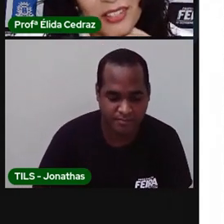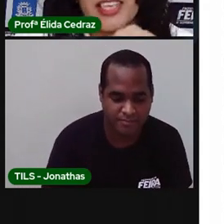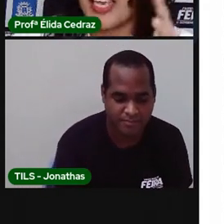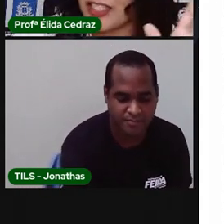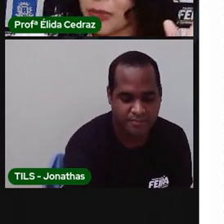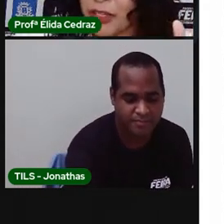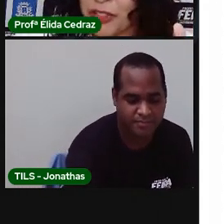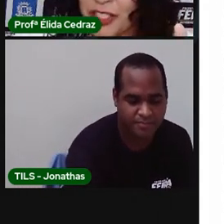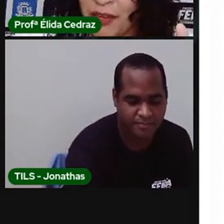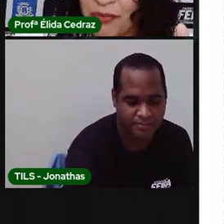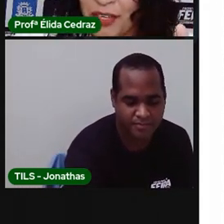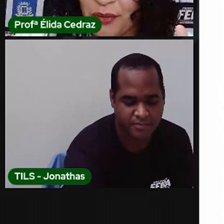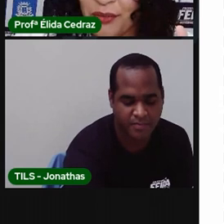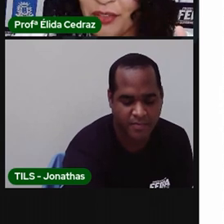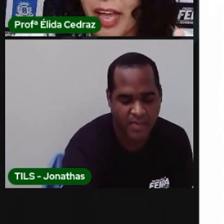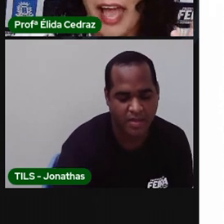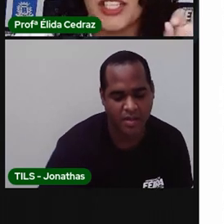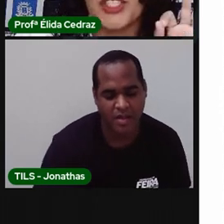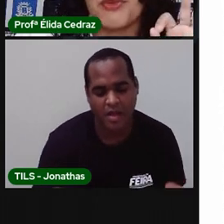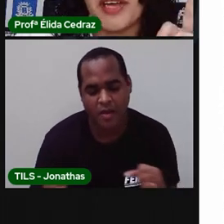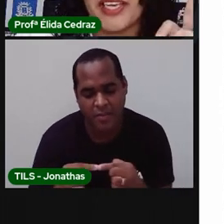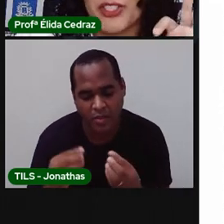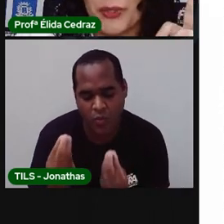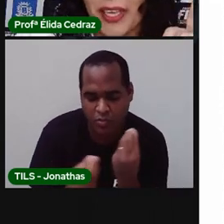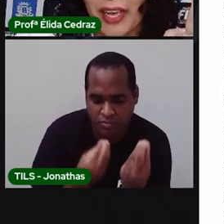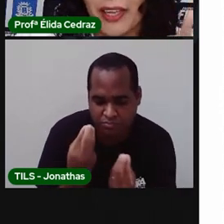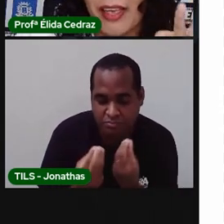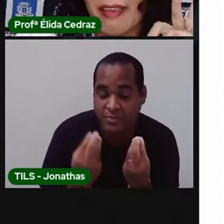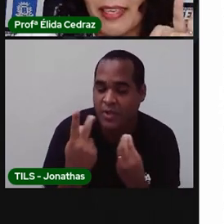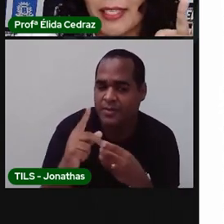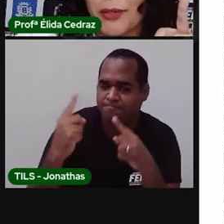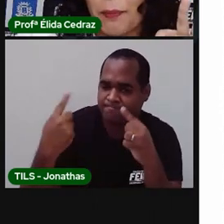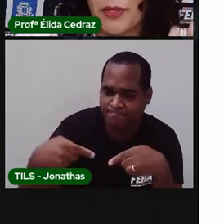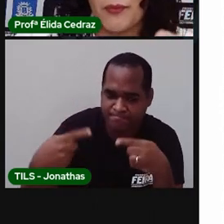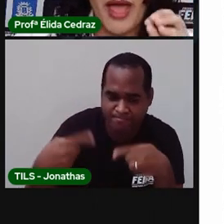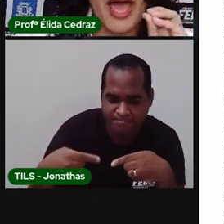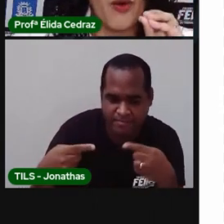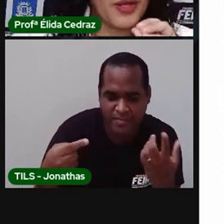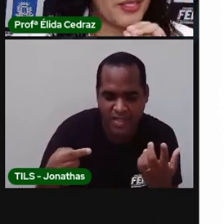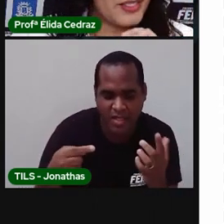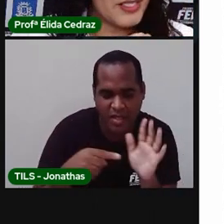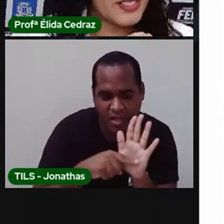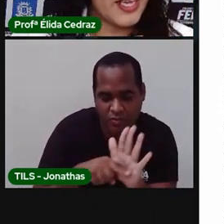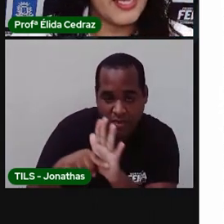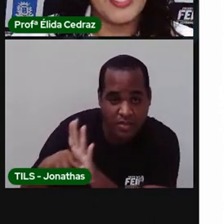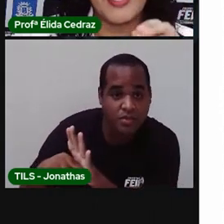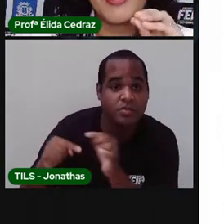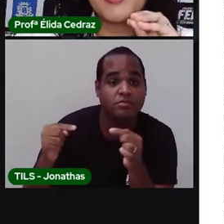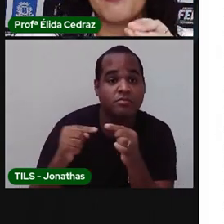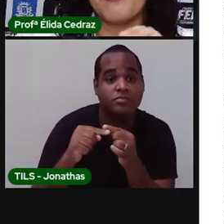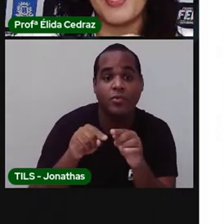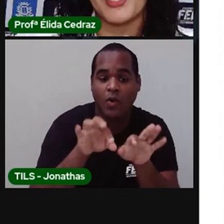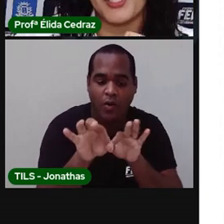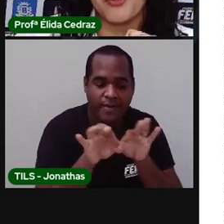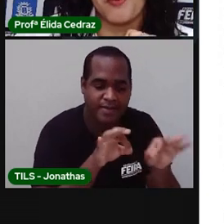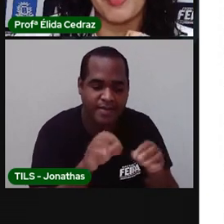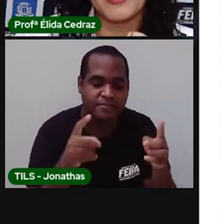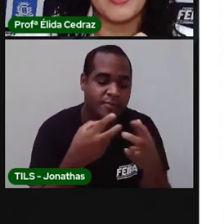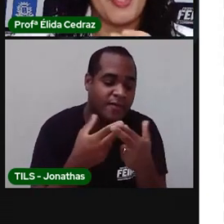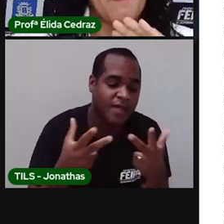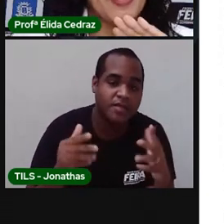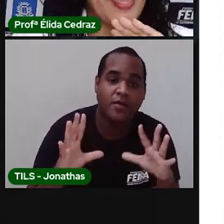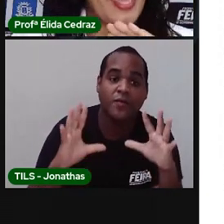ajudá-los? Esse é o nosso desafio. A gente vai ajudar esse grupinho a organizar essa festa